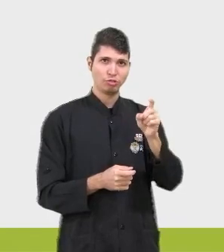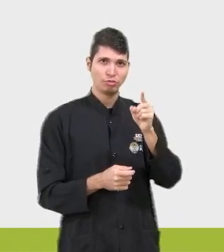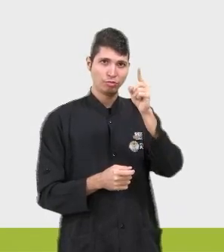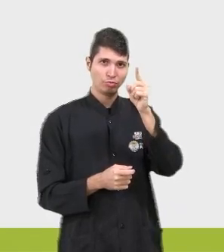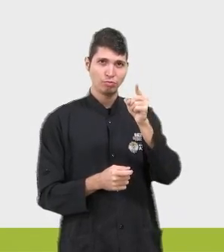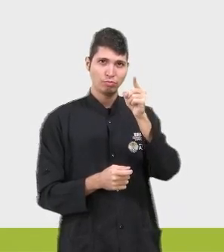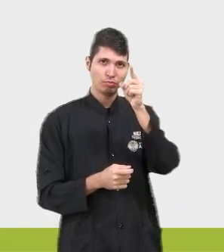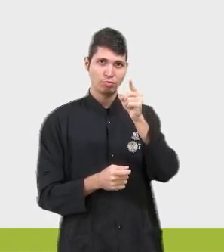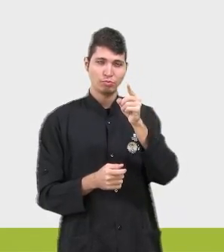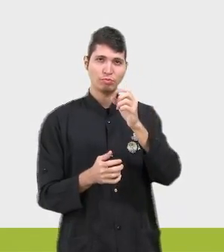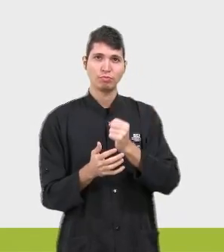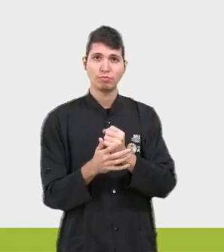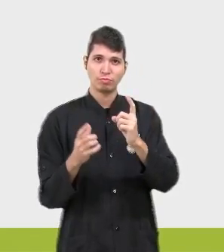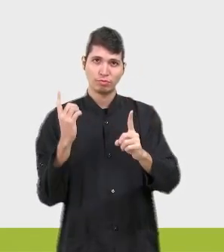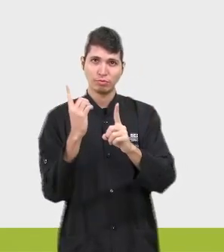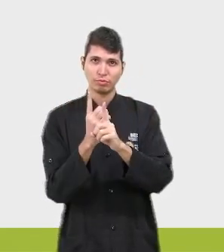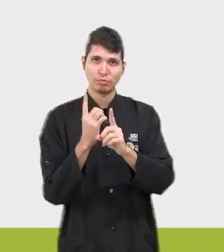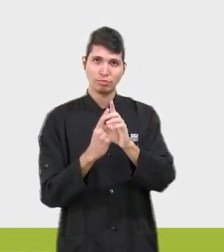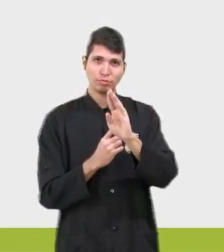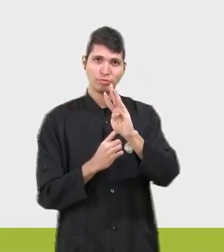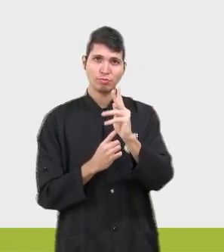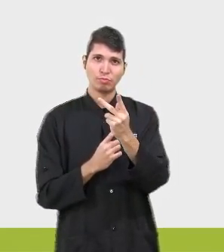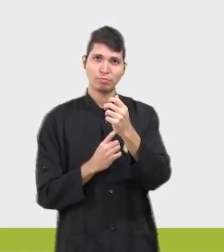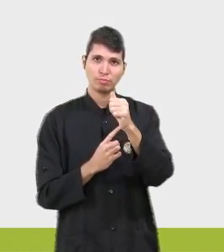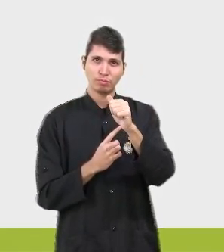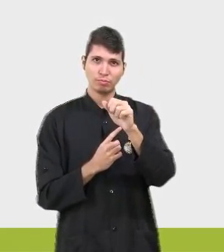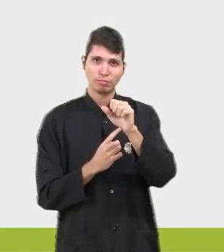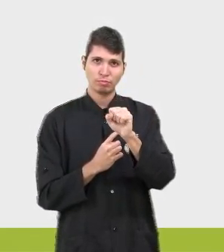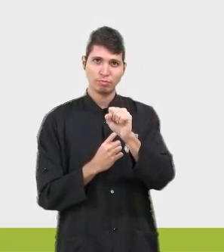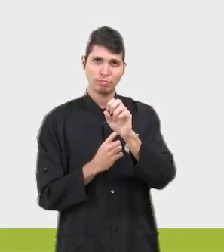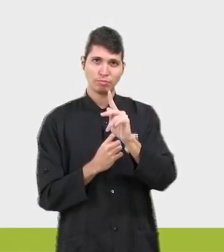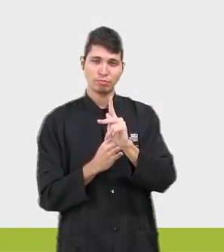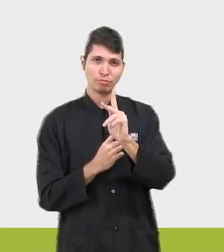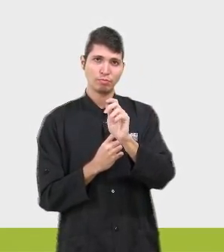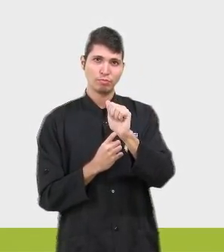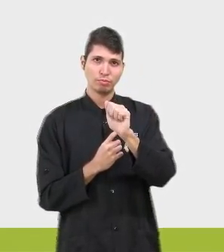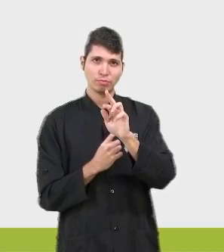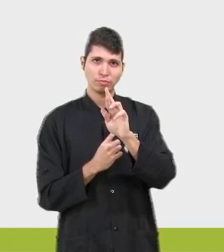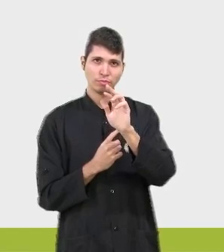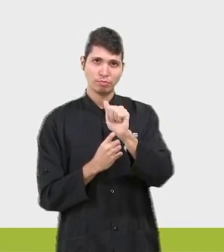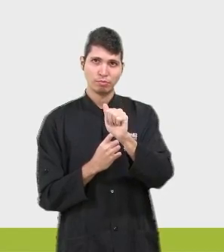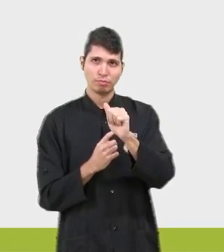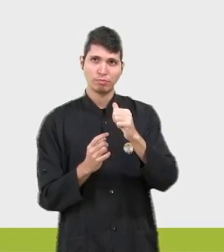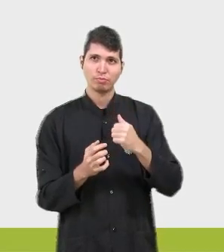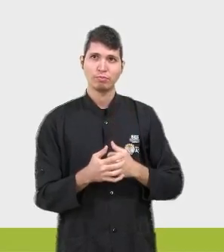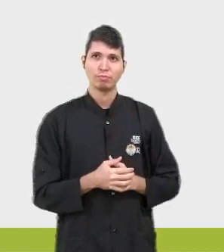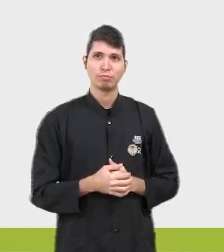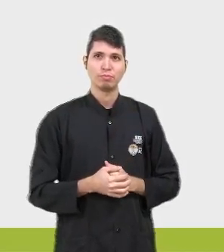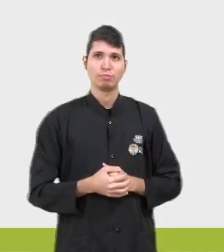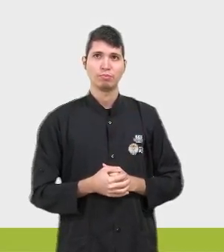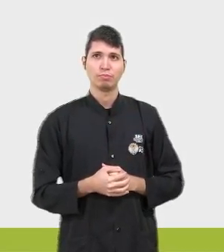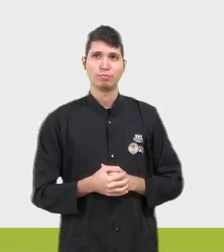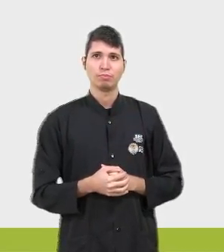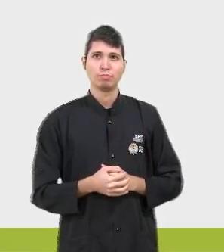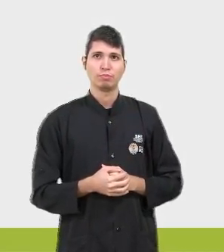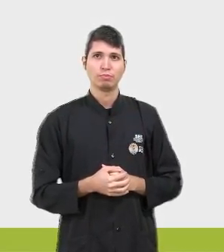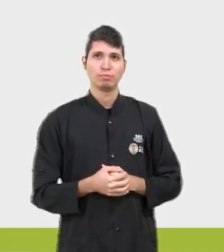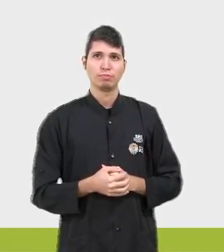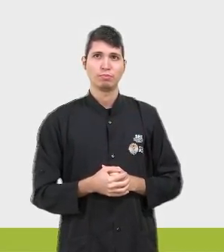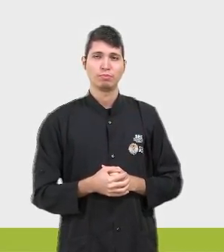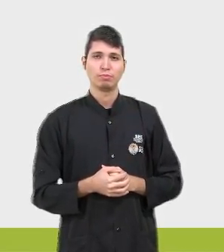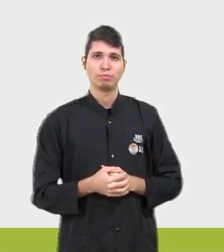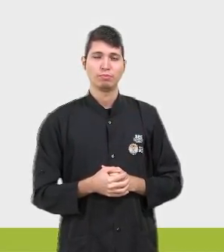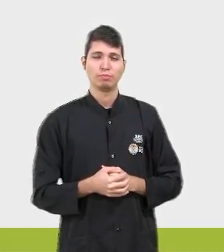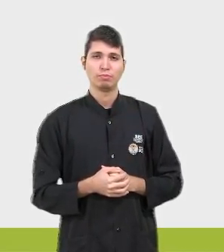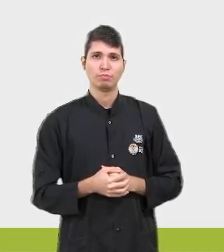Você vai encontrar lá no básico também. Bem, divide os valores, né? Você vai ter aqui o valor procurado, que vai